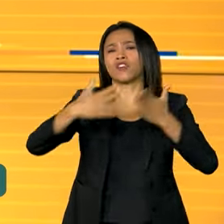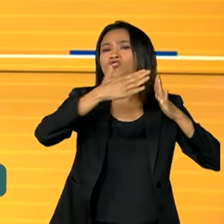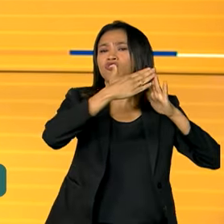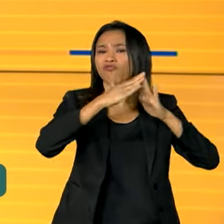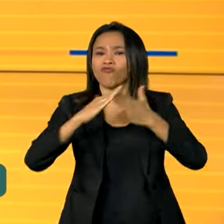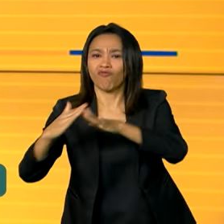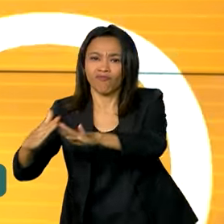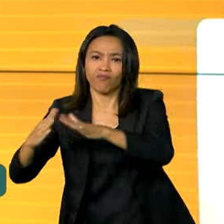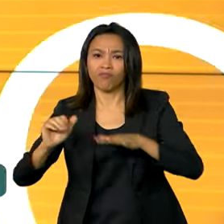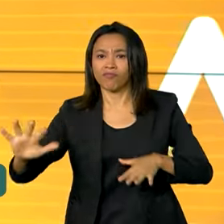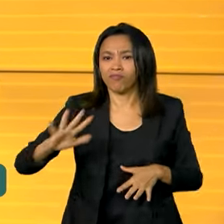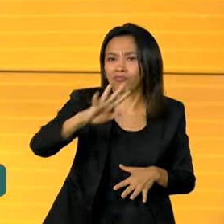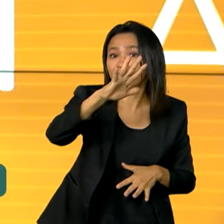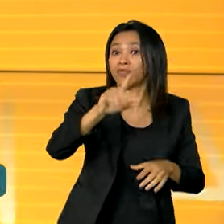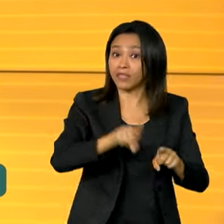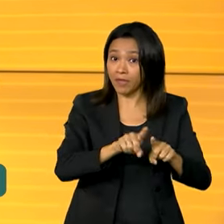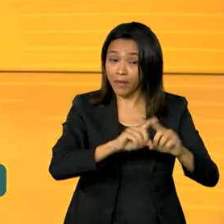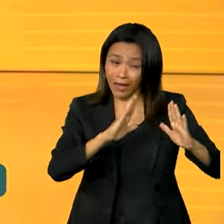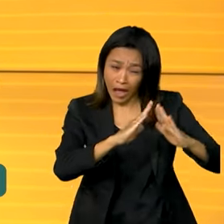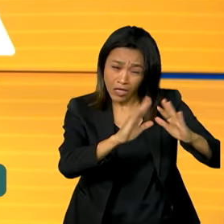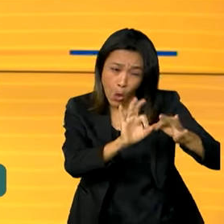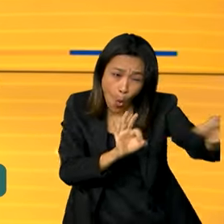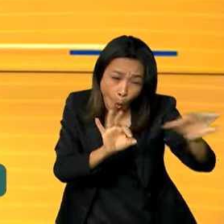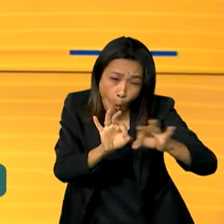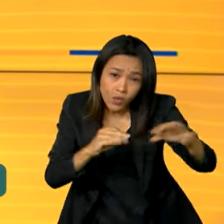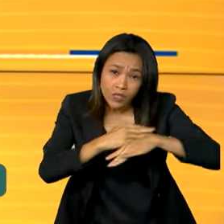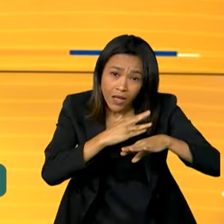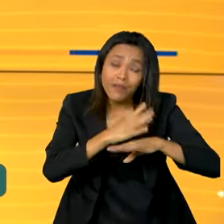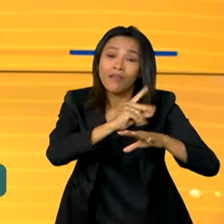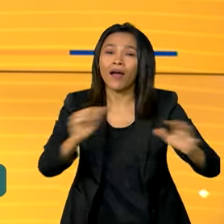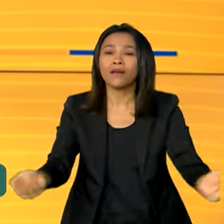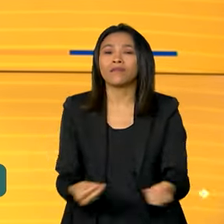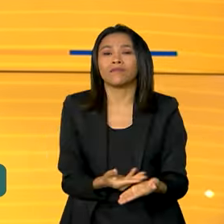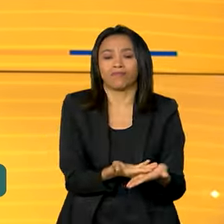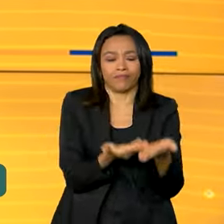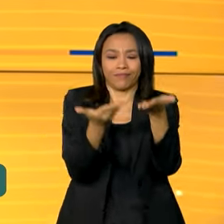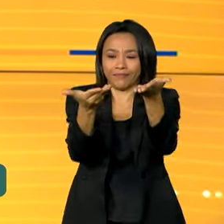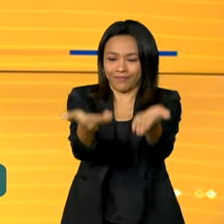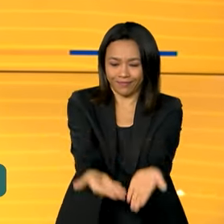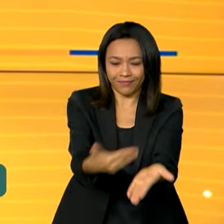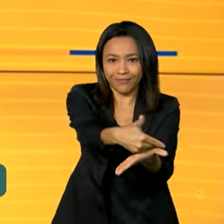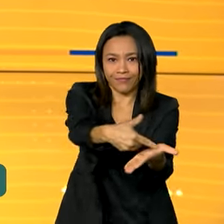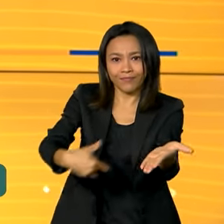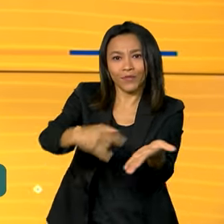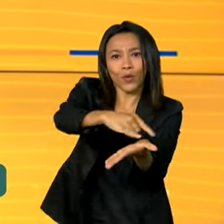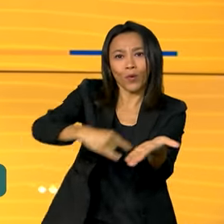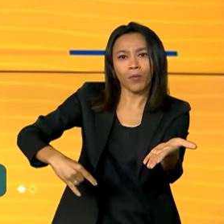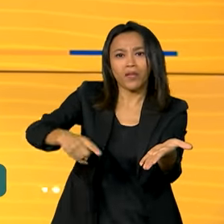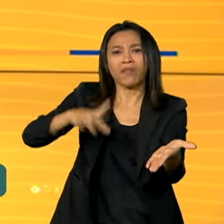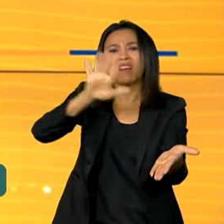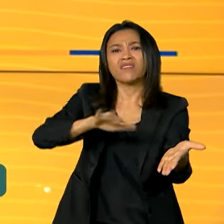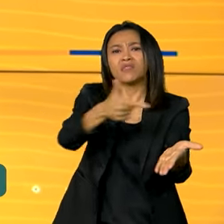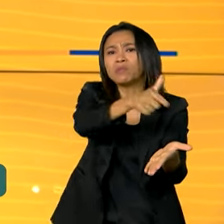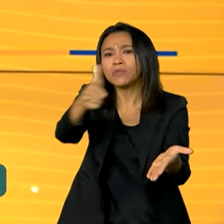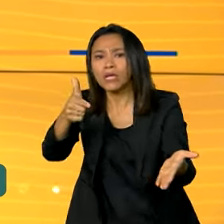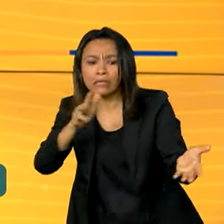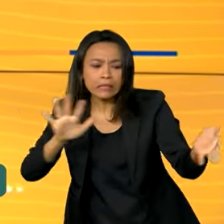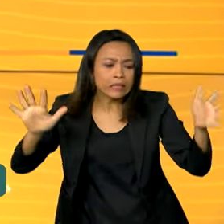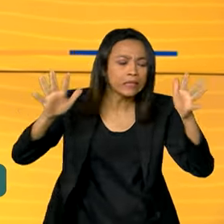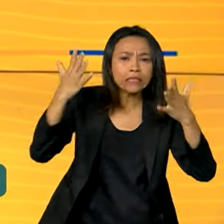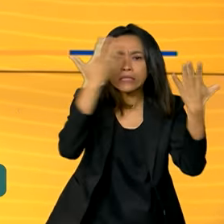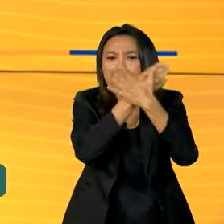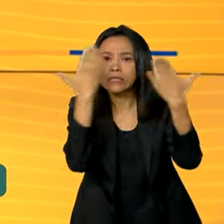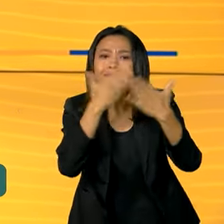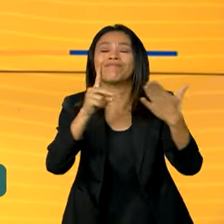e periferias entregaram o documento preliminar, que levará comunidades, muitas vezes sem visibilidade, para o centro